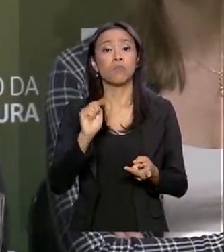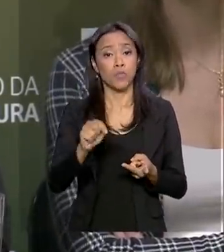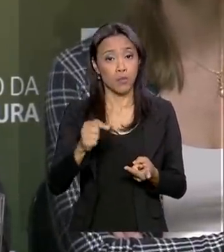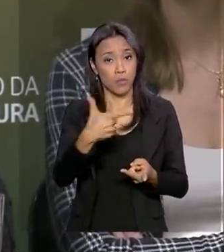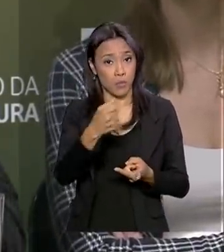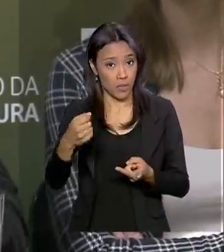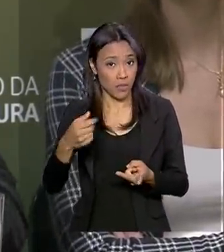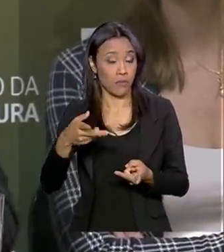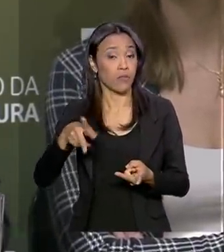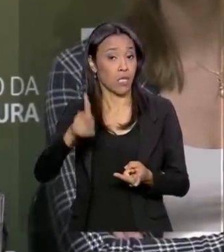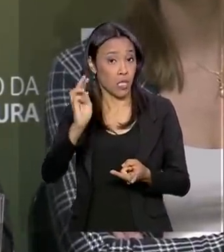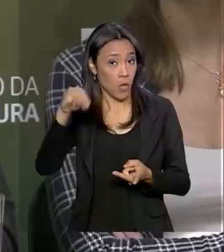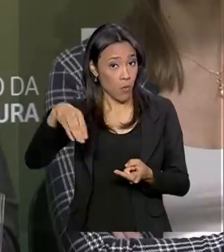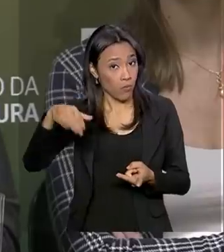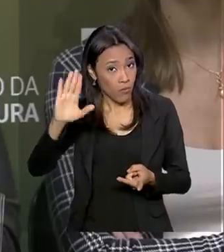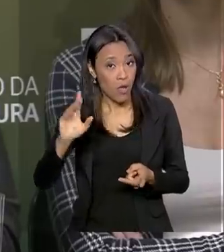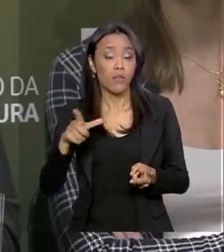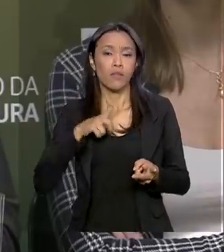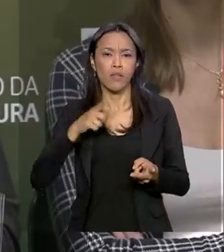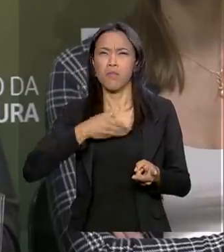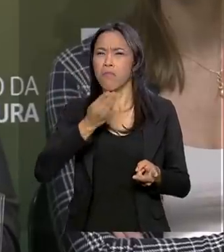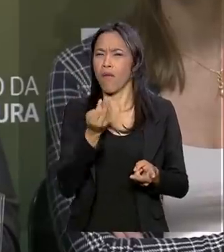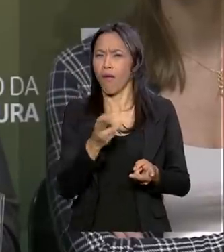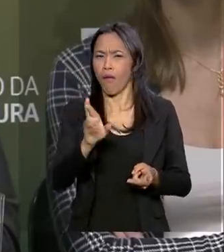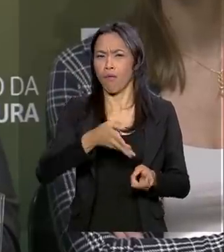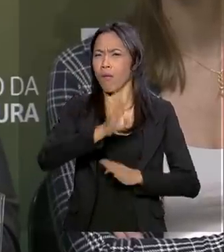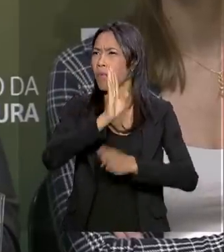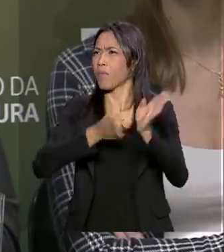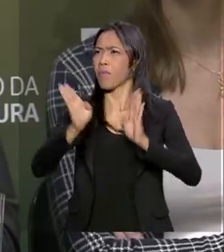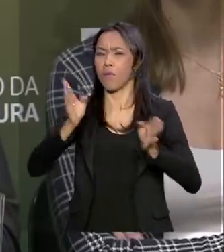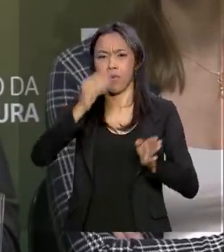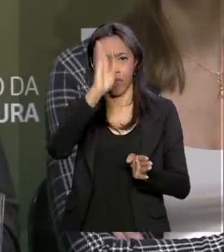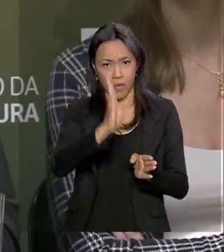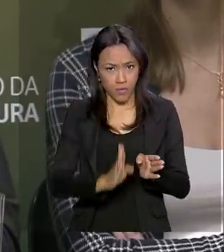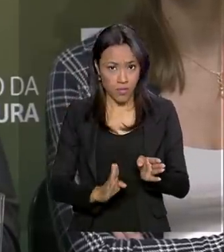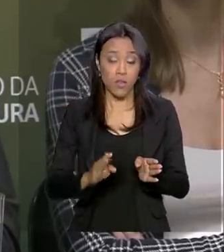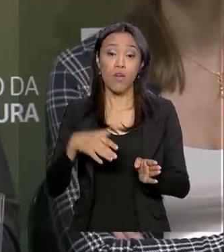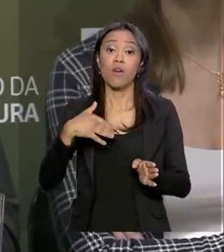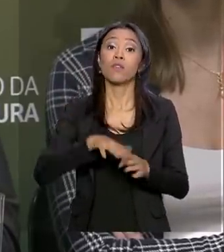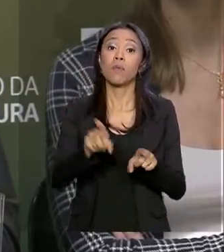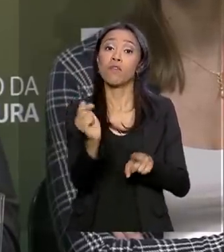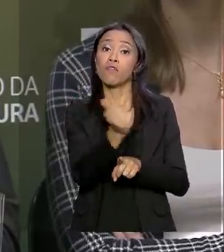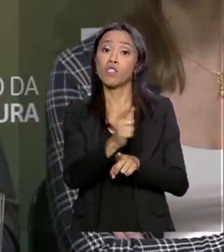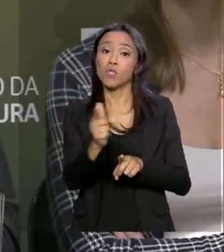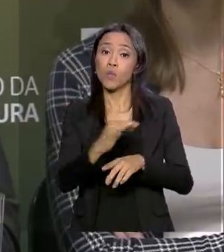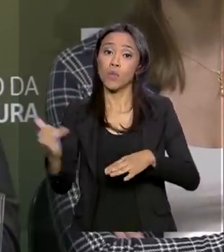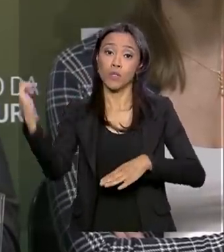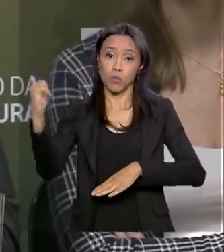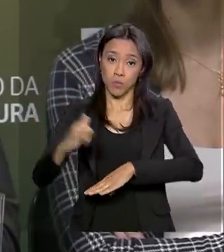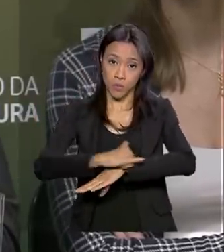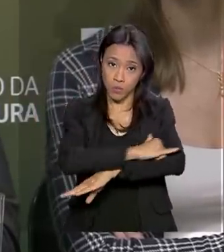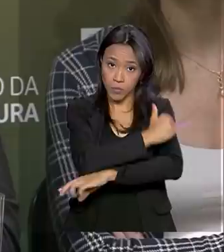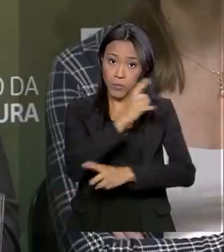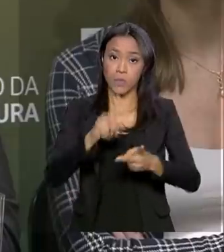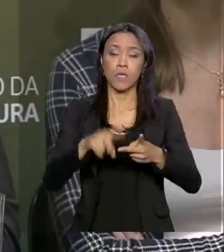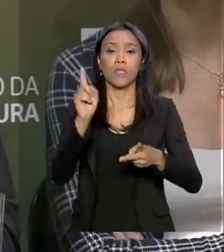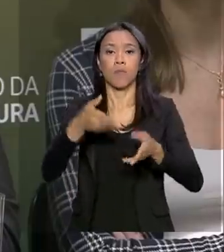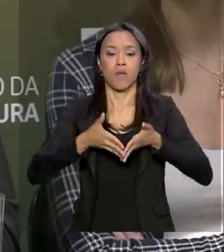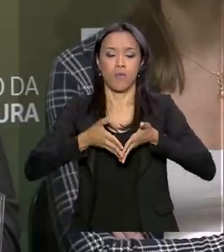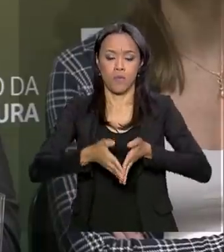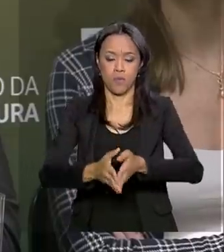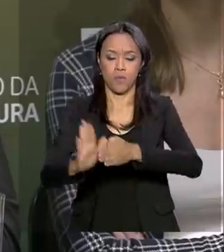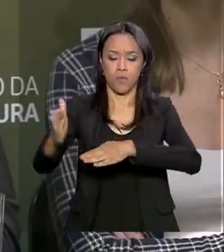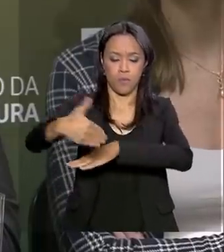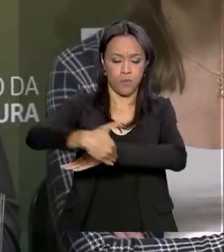BNDES, rodovias que estão aí espalhadas pelo Brasil inteiro. Vamos ter os 22 aeroportos, ter dezenas de arrendamentos portuários, vamos ter fio,